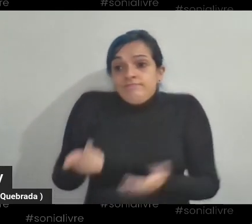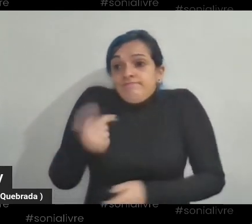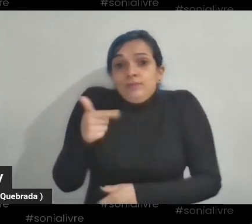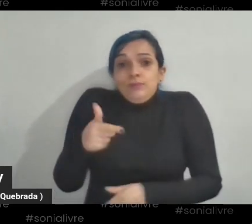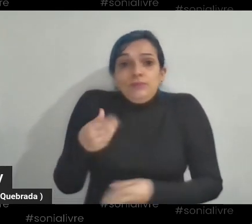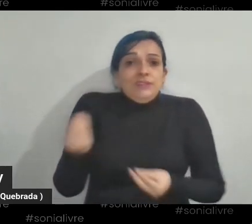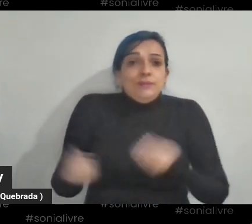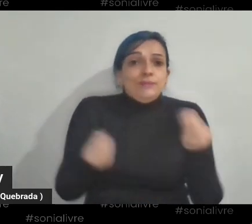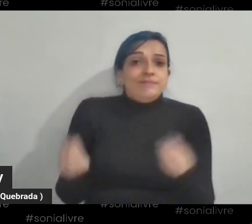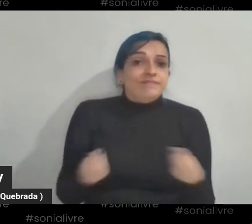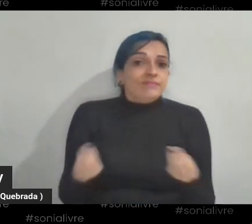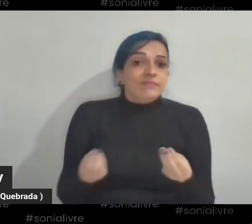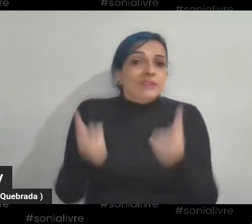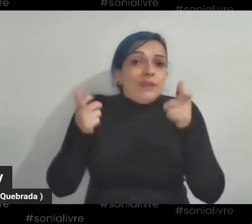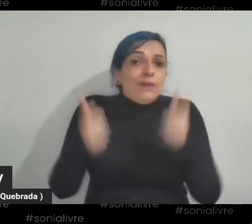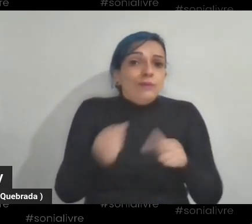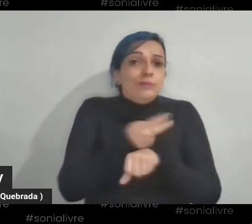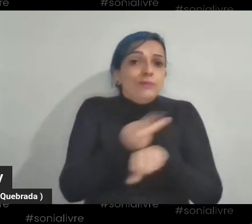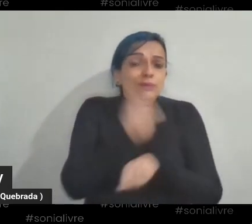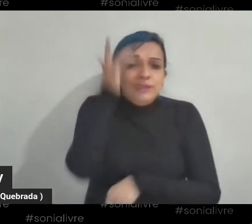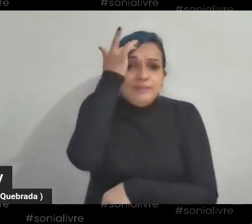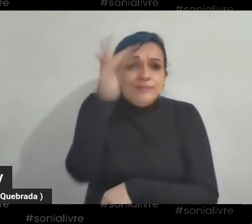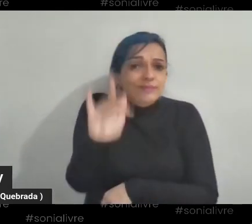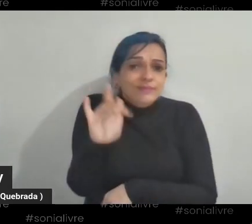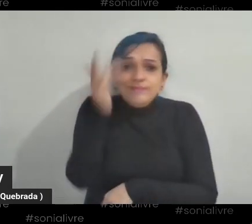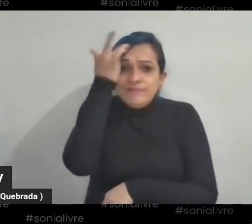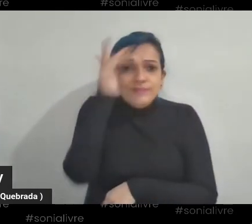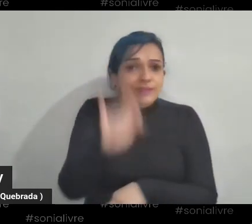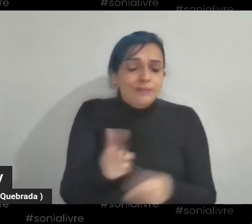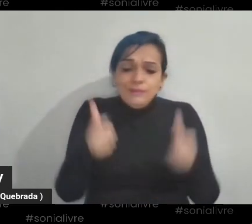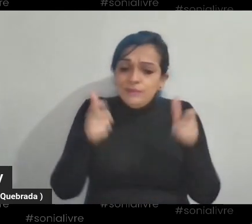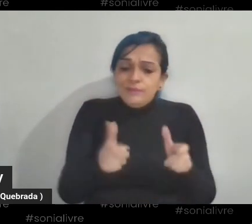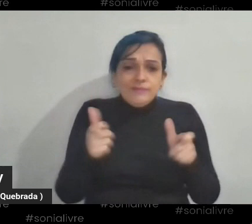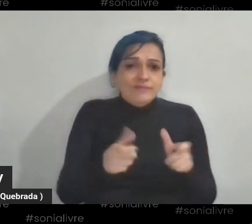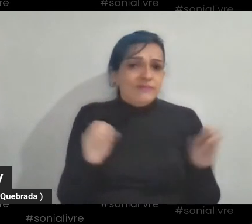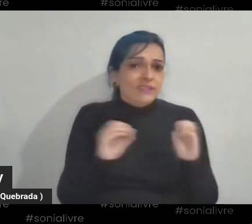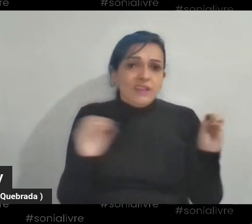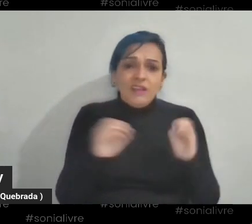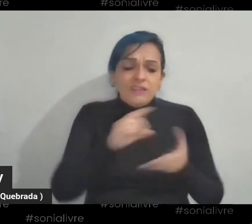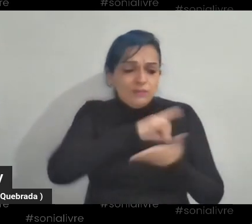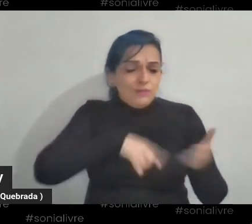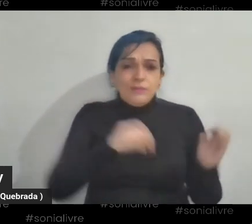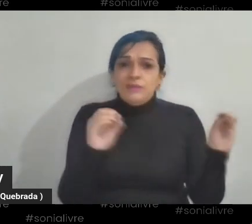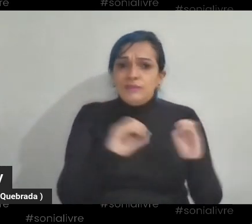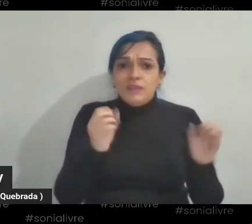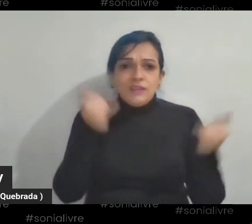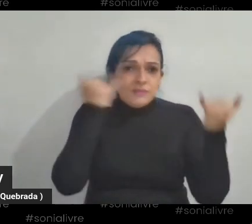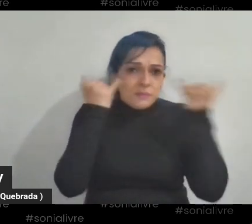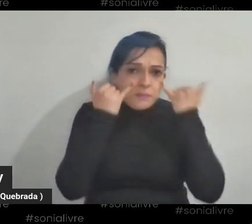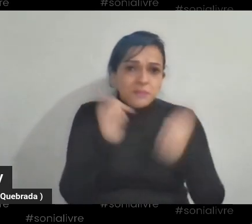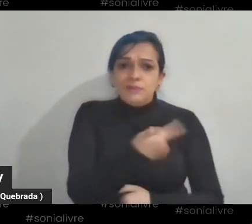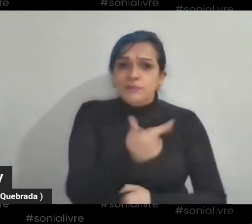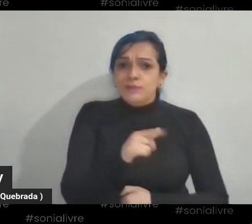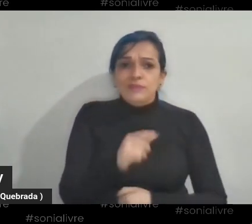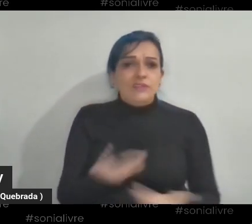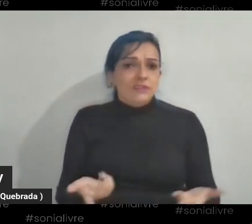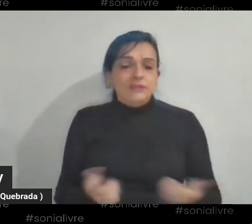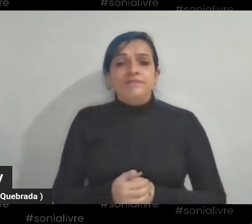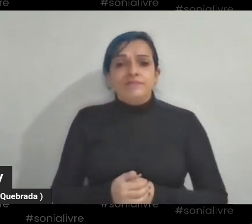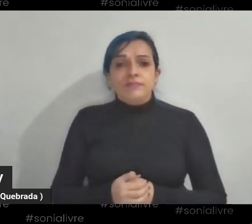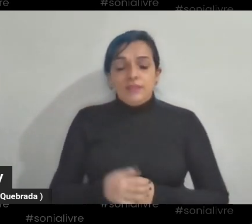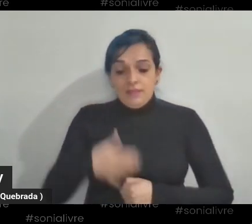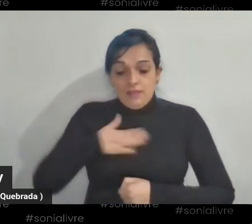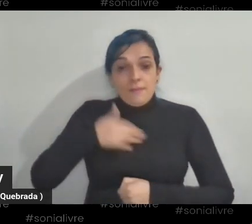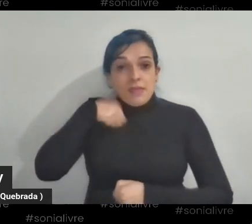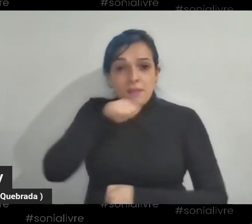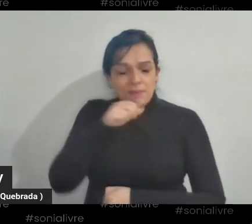onde encontrar, não tinha antissocial, não tinha documento, tinha nada, nem informações corretas. Então, minha mãe era desesperadora, veio ela